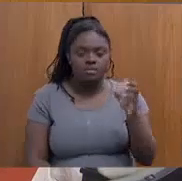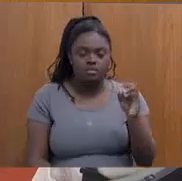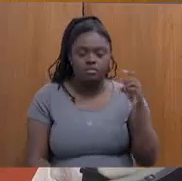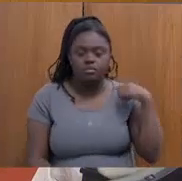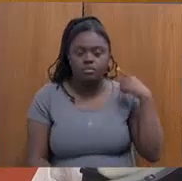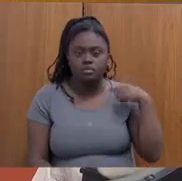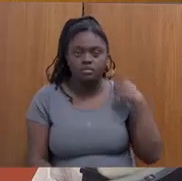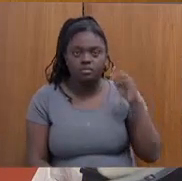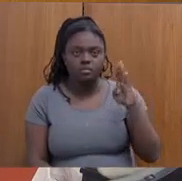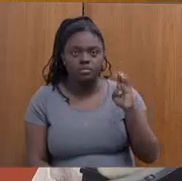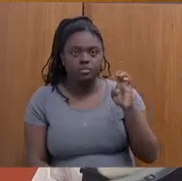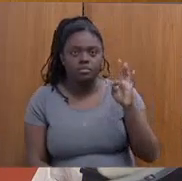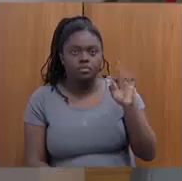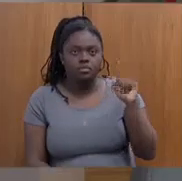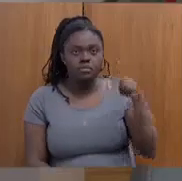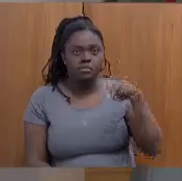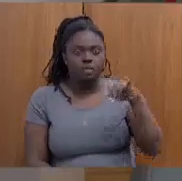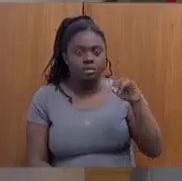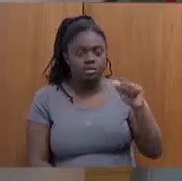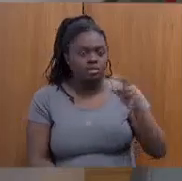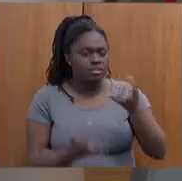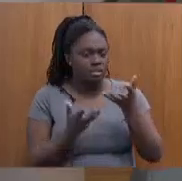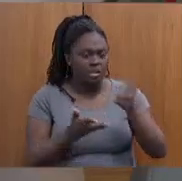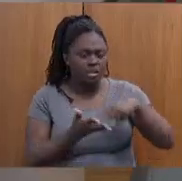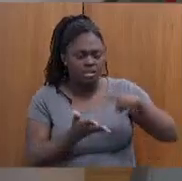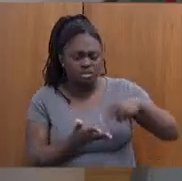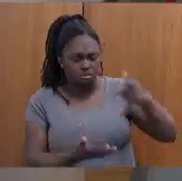Tem que ler de novo? Não, não é?